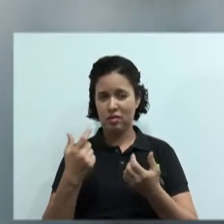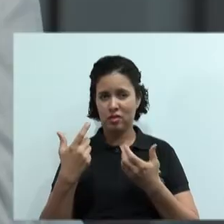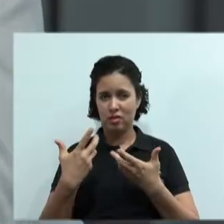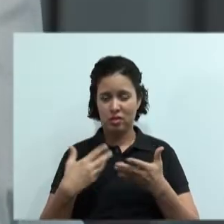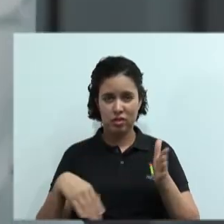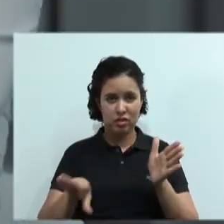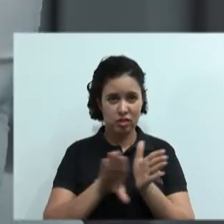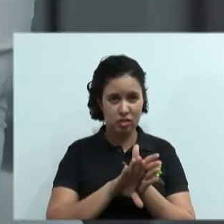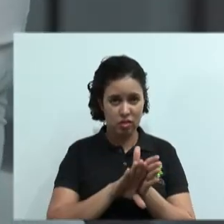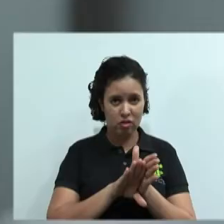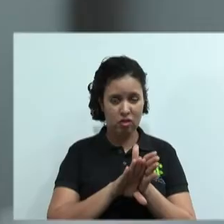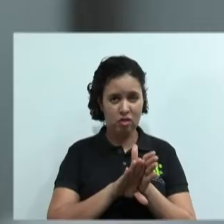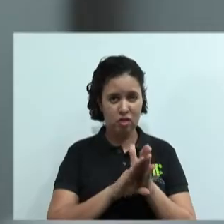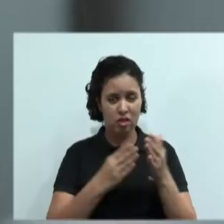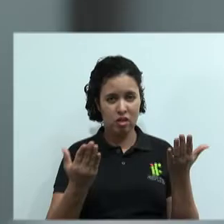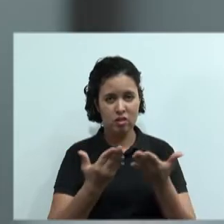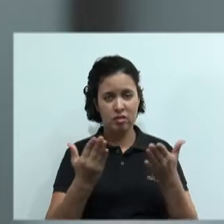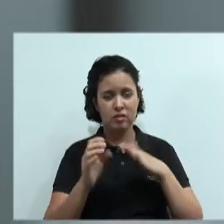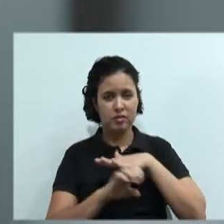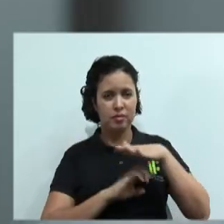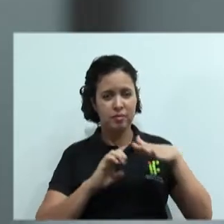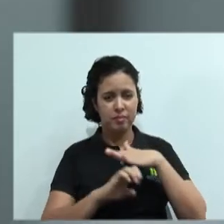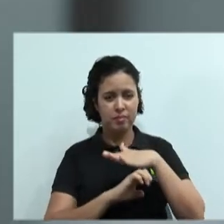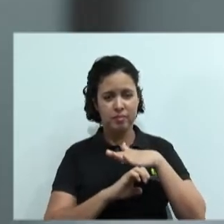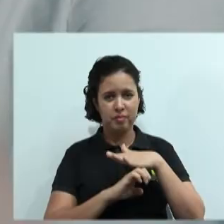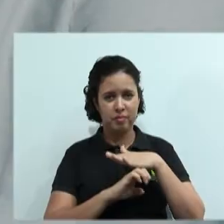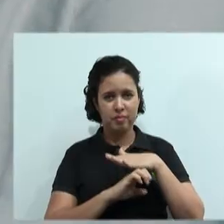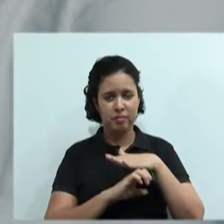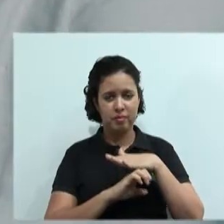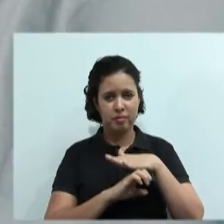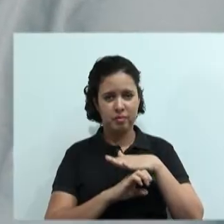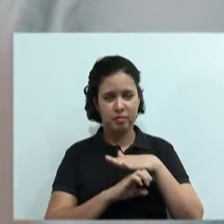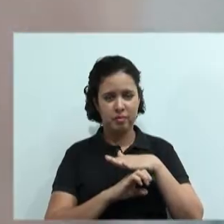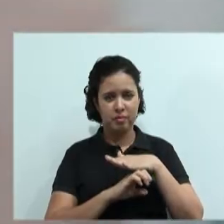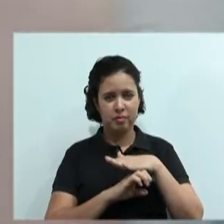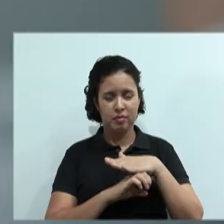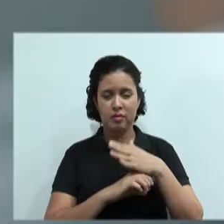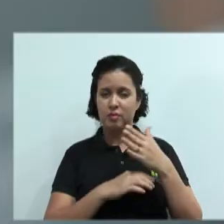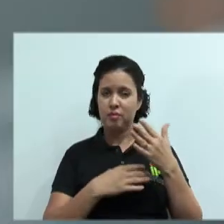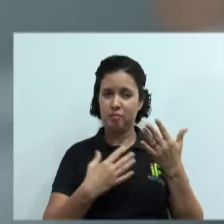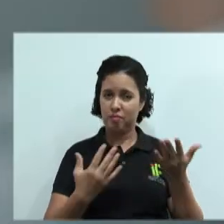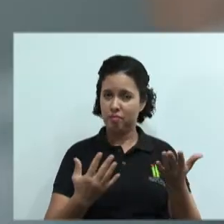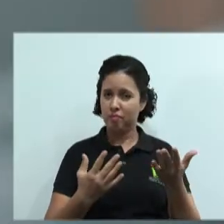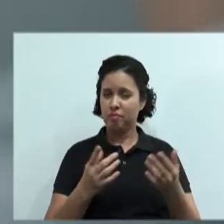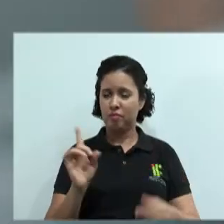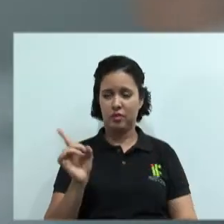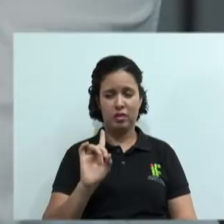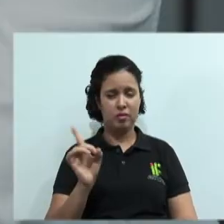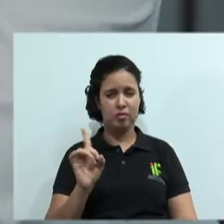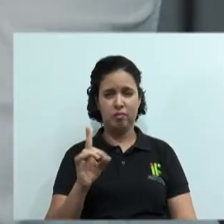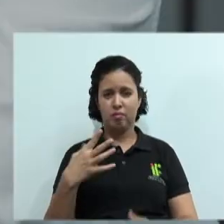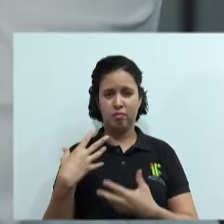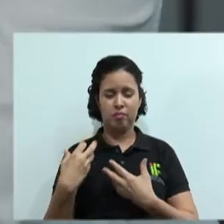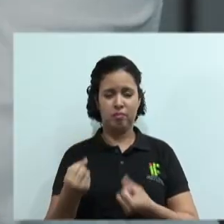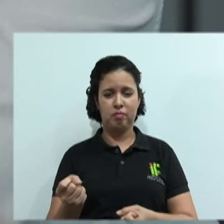de chegar na empresa, cara? E quebra essa pra mim? Matheus, a resposta é não.